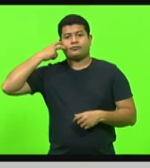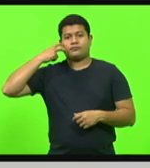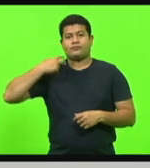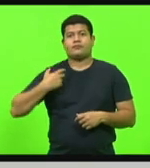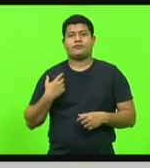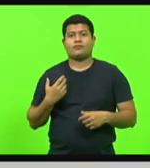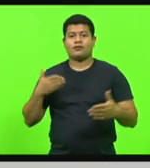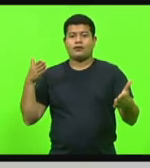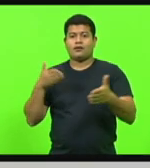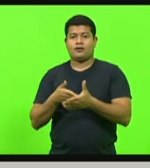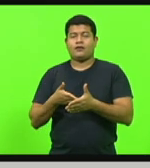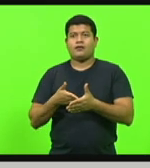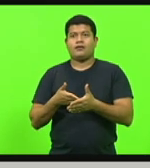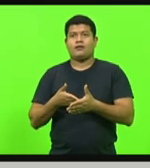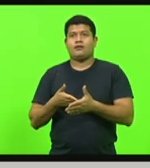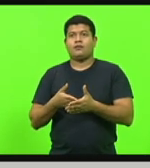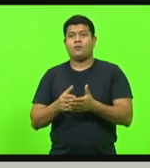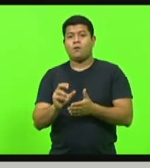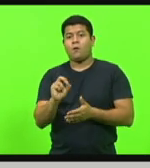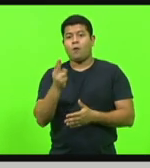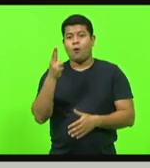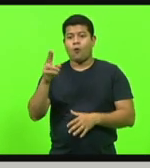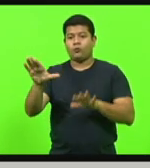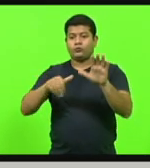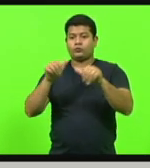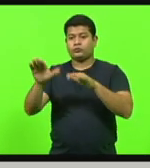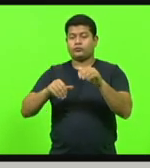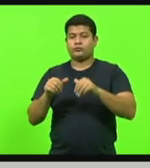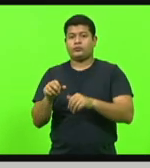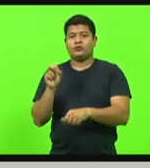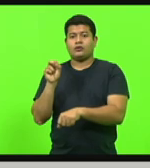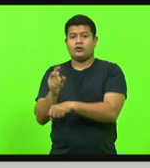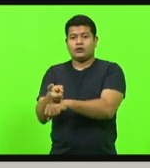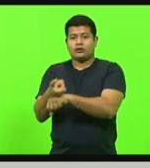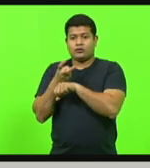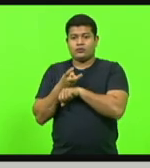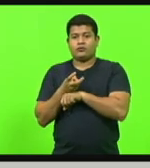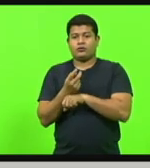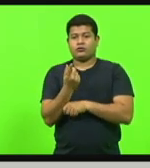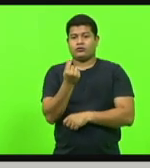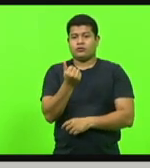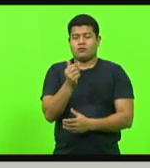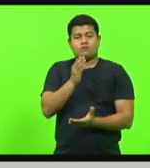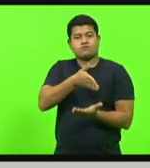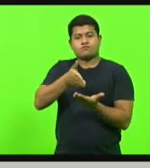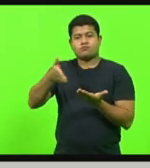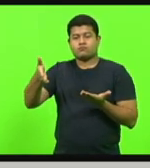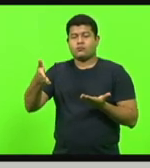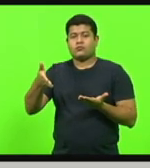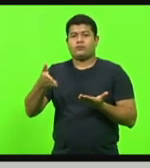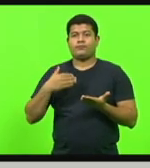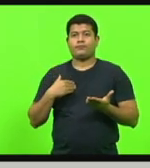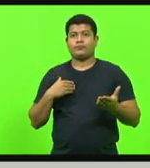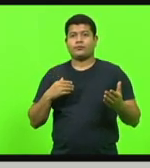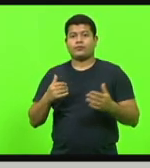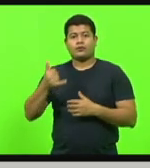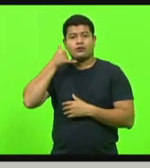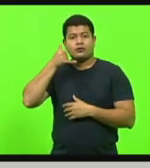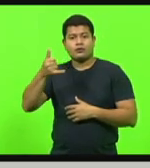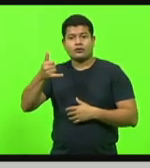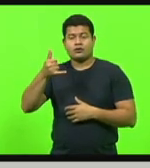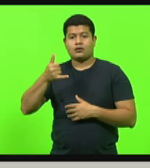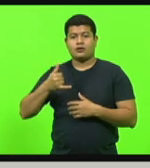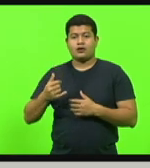veda a oferta ou contratação de empréstimo ou financiamento de qualquer natureza por meio de ligação telefônica para